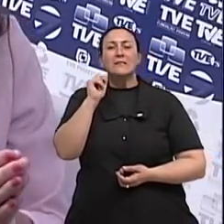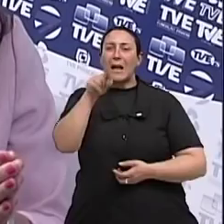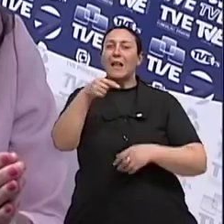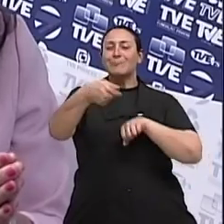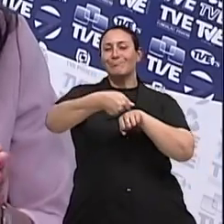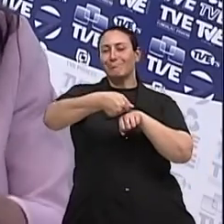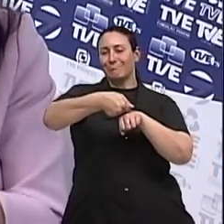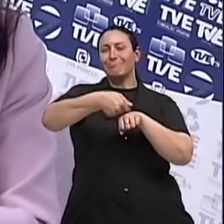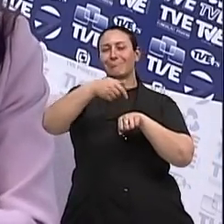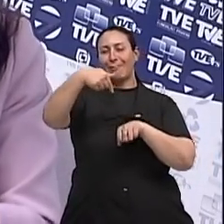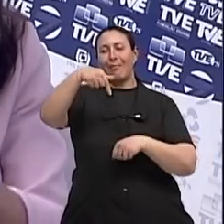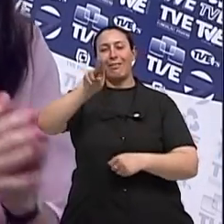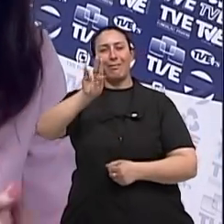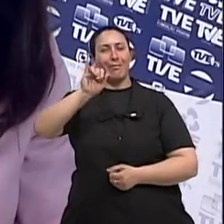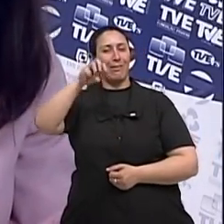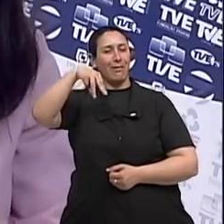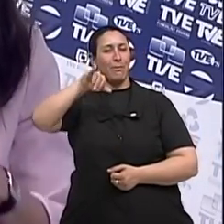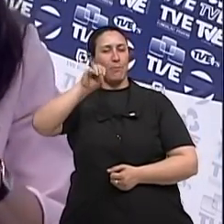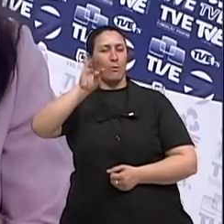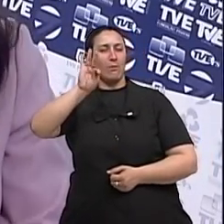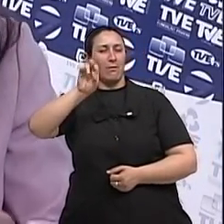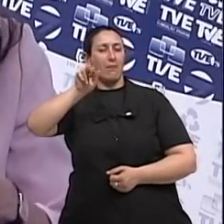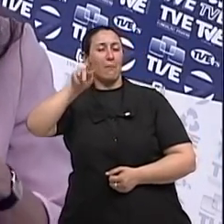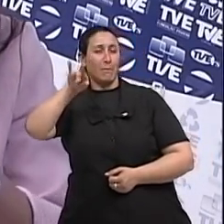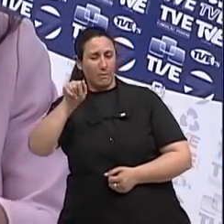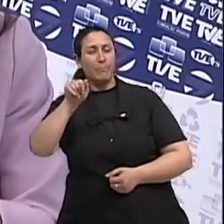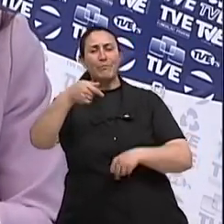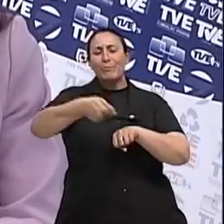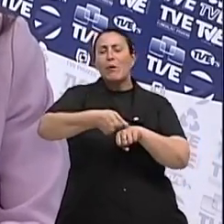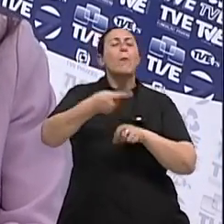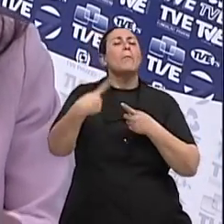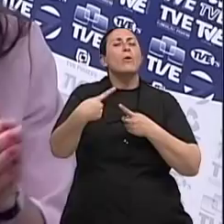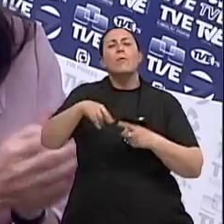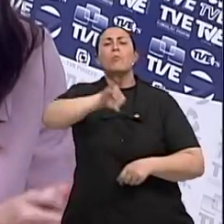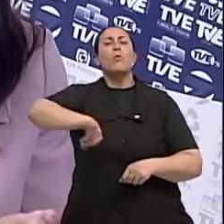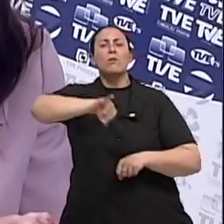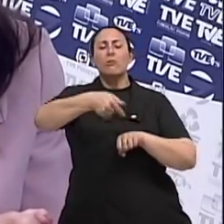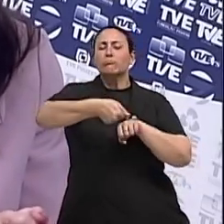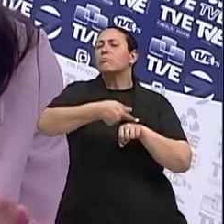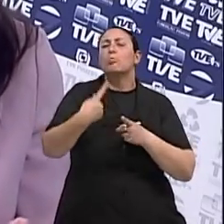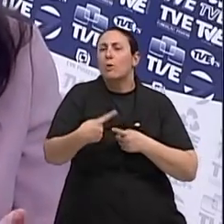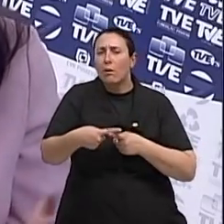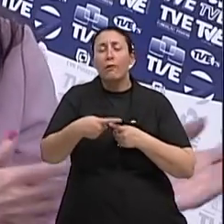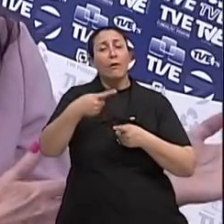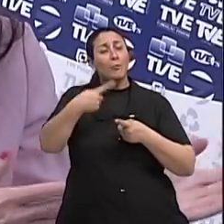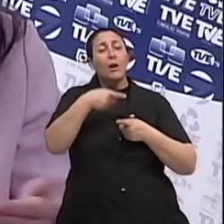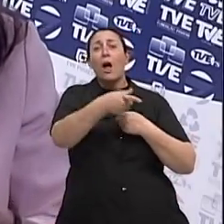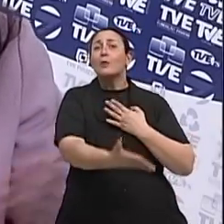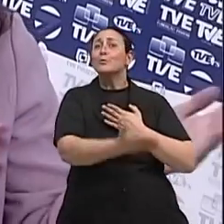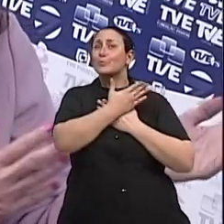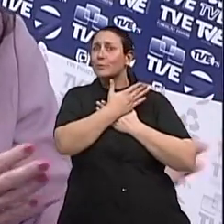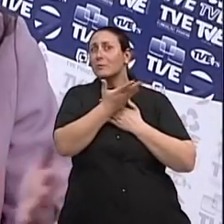quimioterapia. Esse processo de começar o tratamento pela quimioterapia até